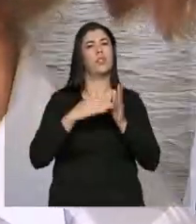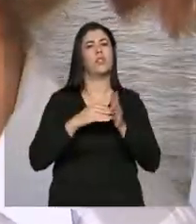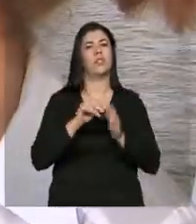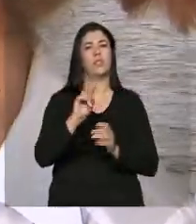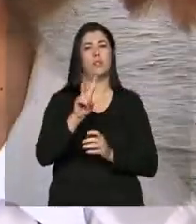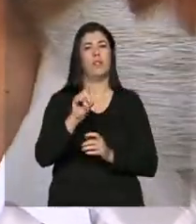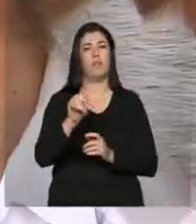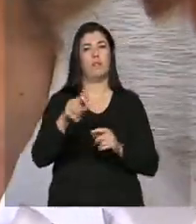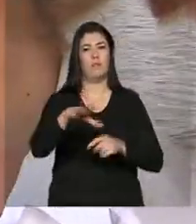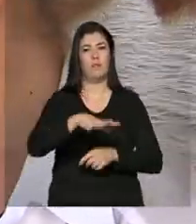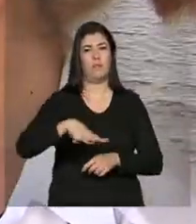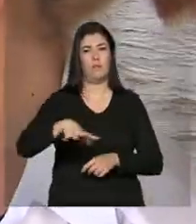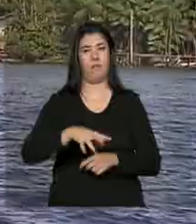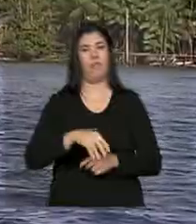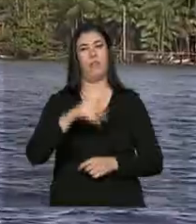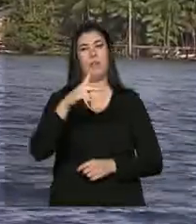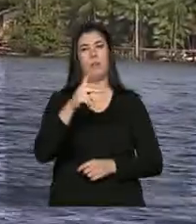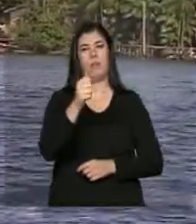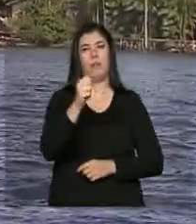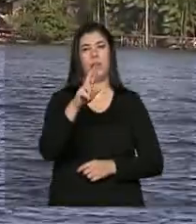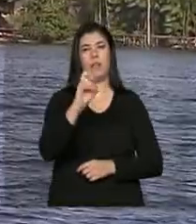vila ribeirinha de Paricatuba.